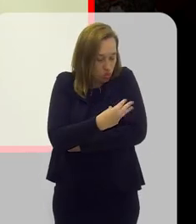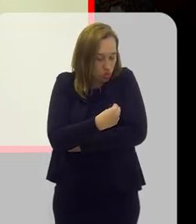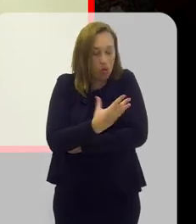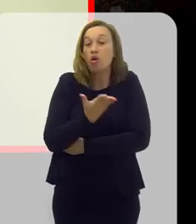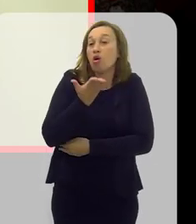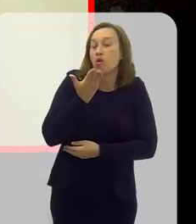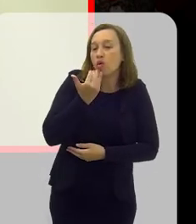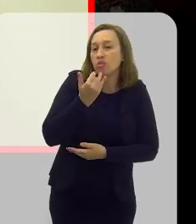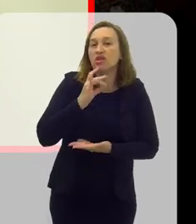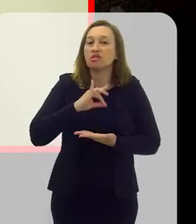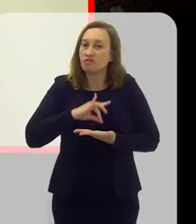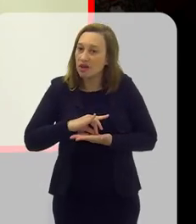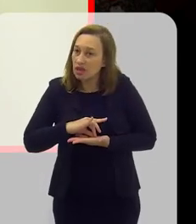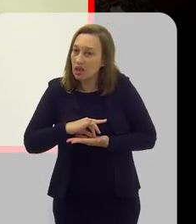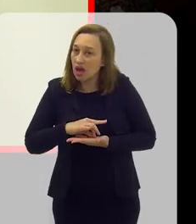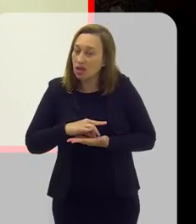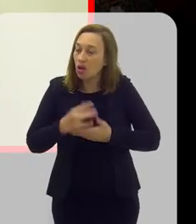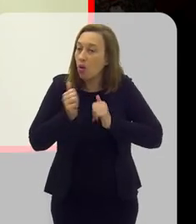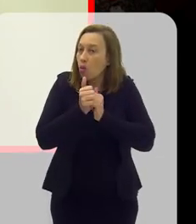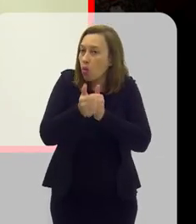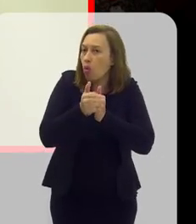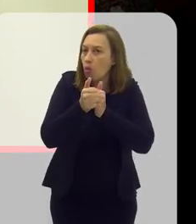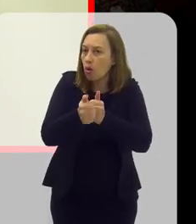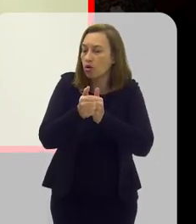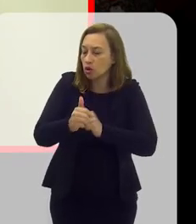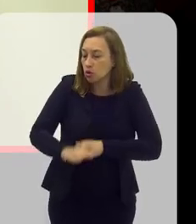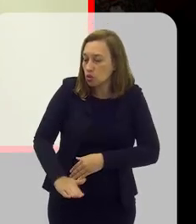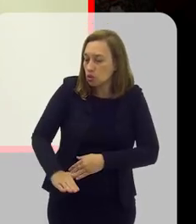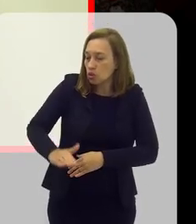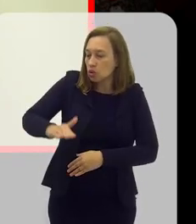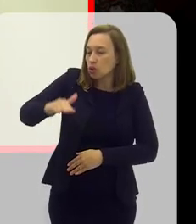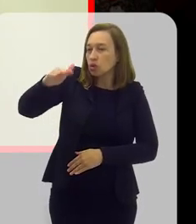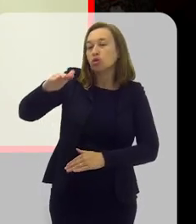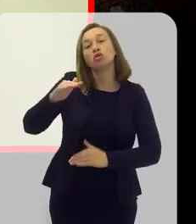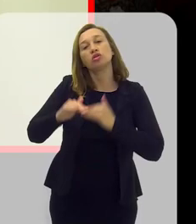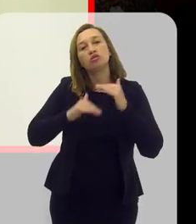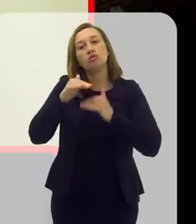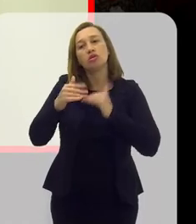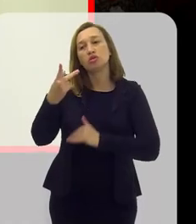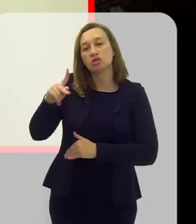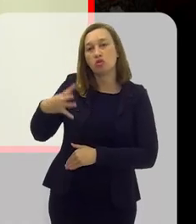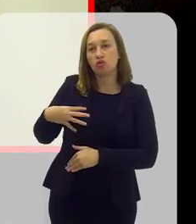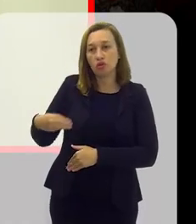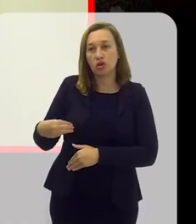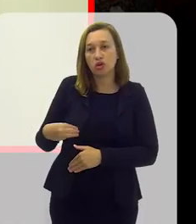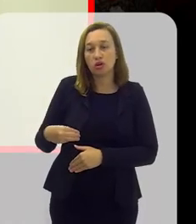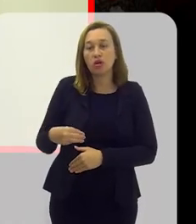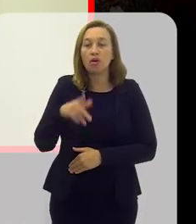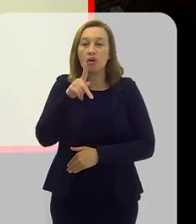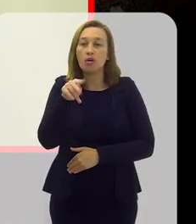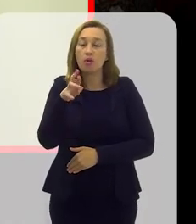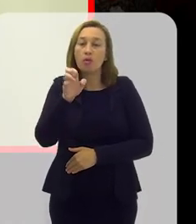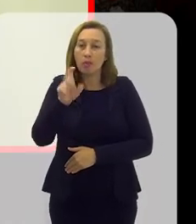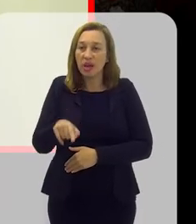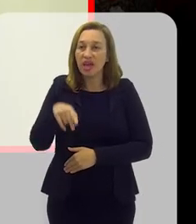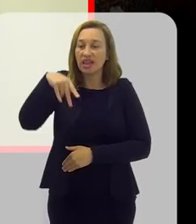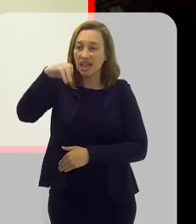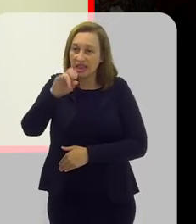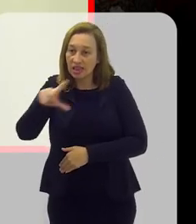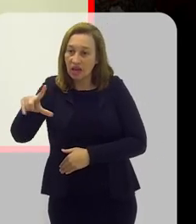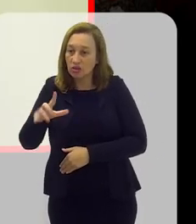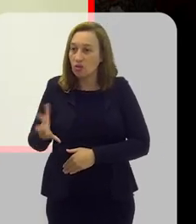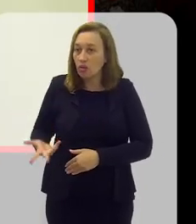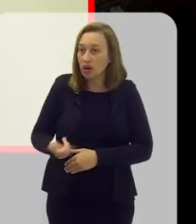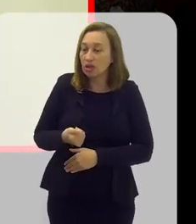materno, alimentação de verdade, acompanhamento do crescimento e do desenvolvimento do seu filho e o pré-natal